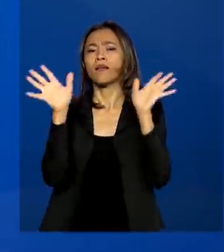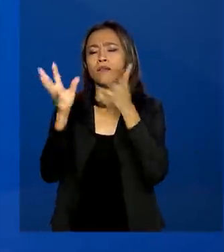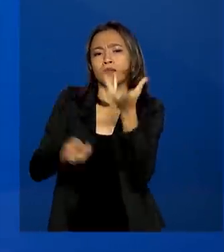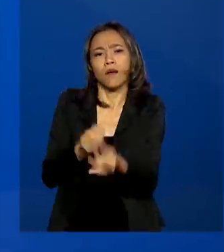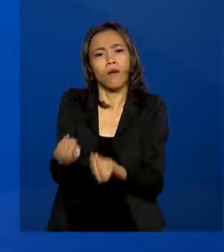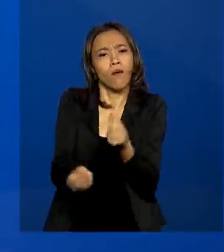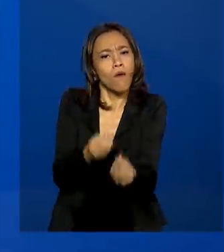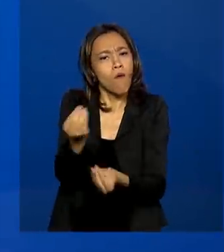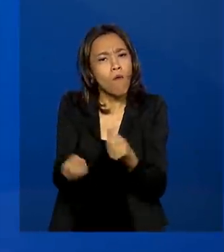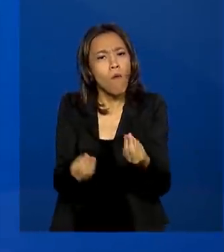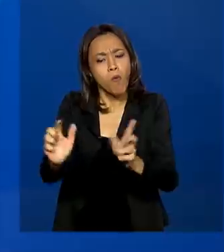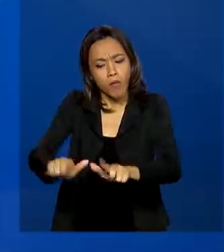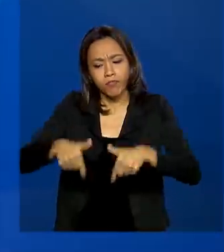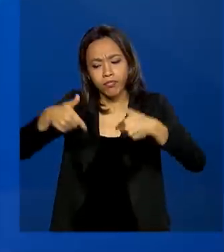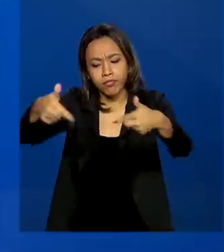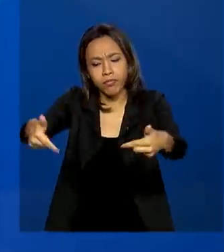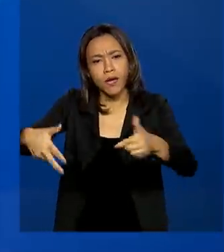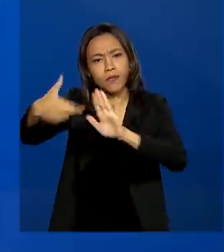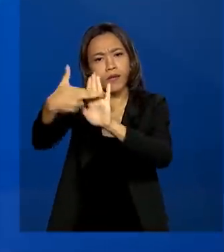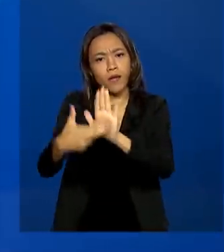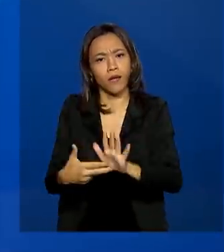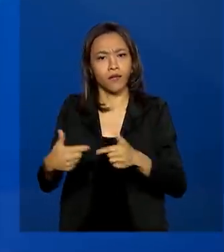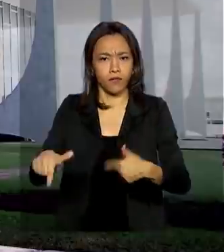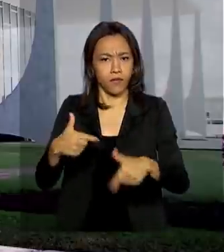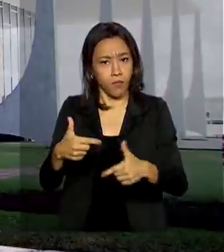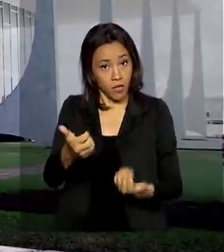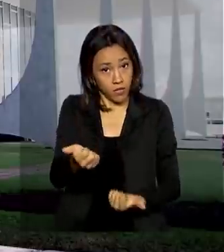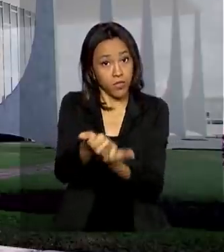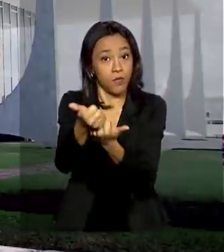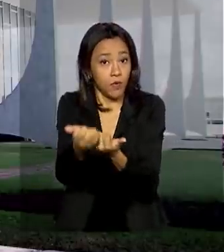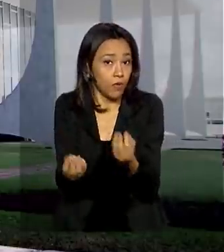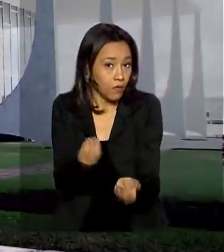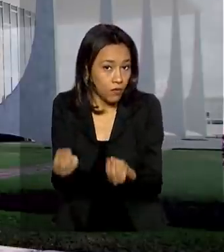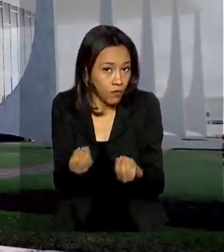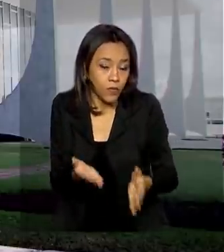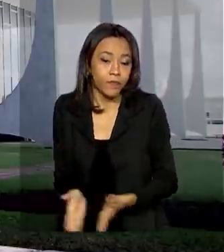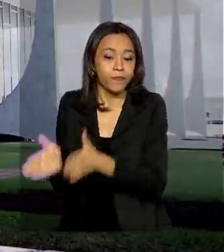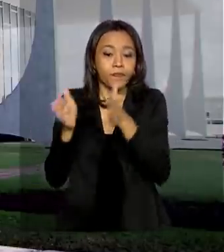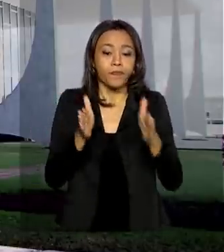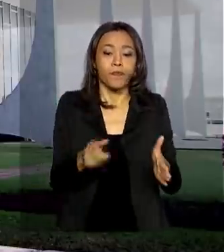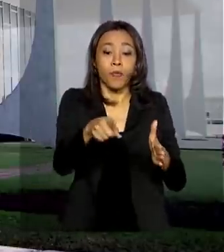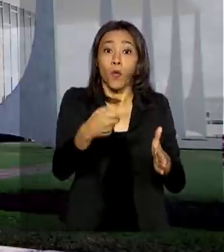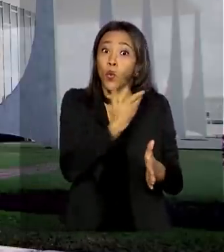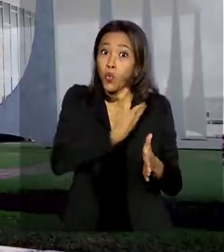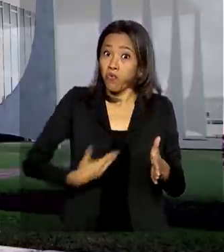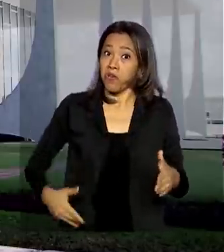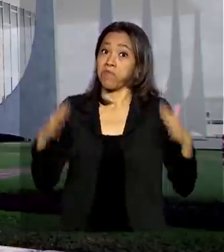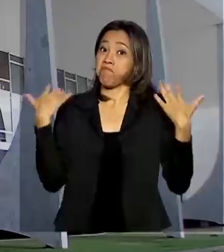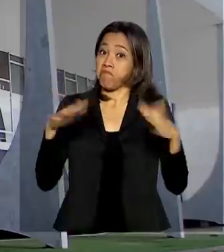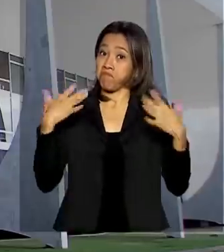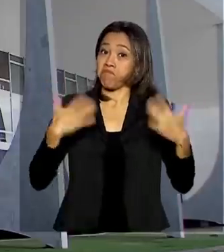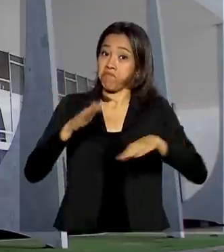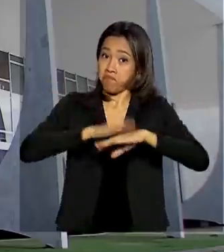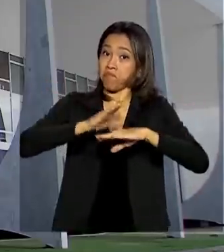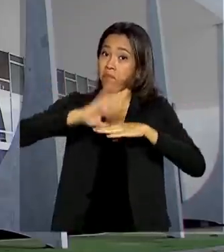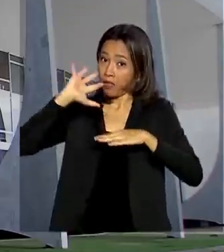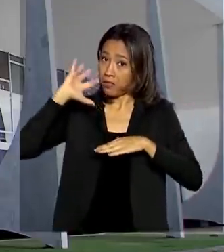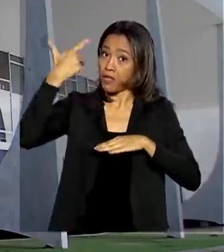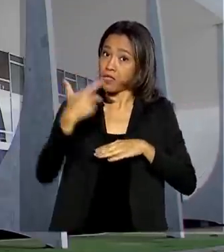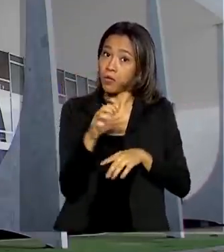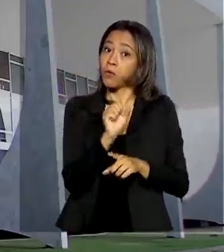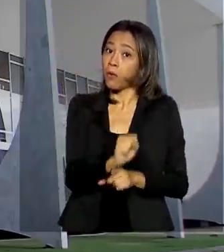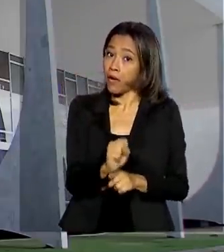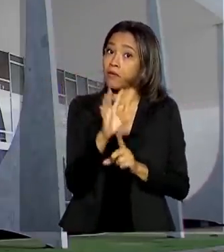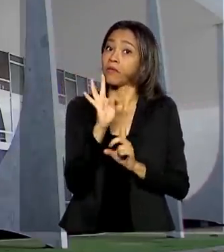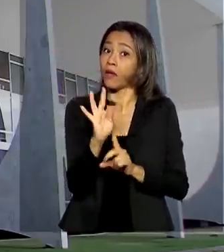operacionalizam essas requisições de benefício. O governo comemorou a decisão do Supremo Tribunal Federal de reconhecer a